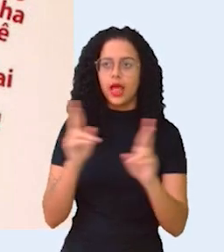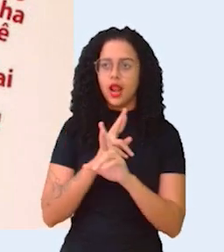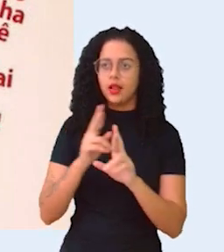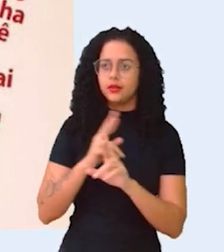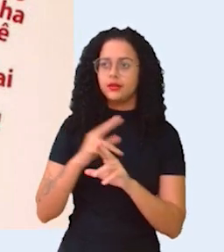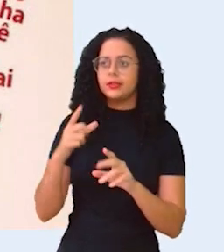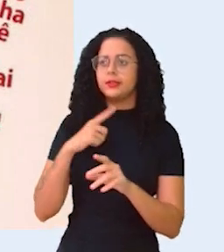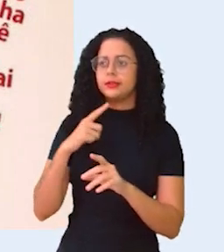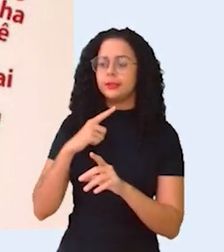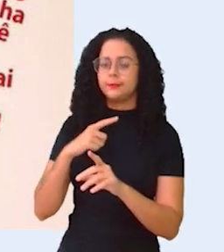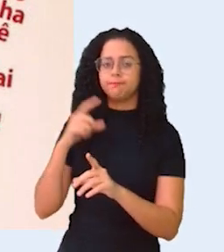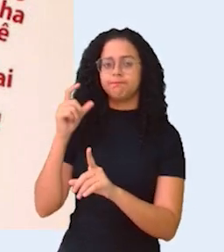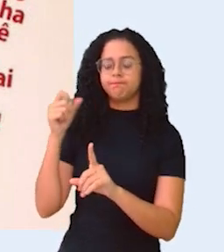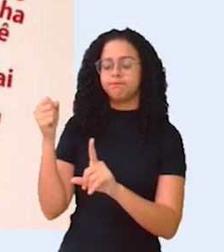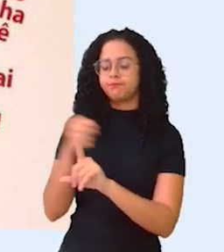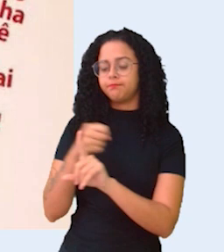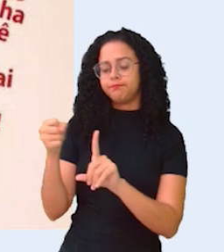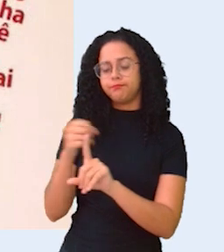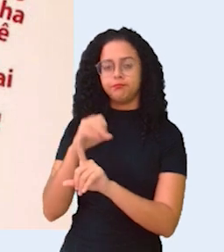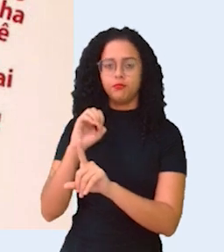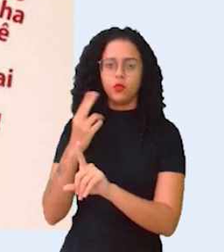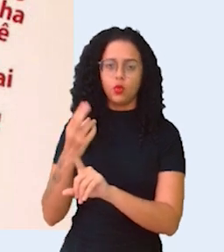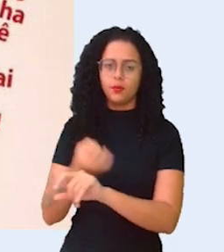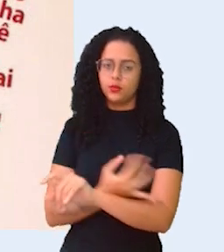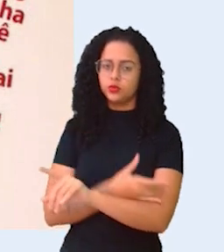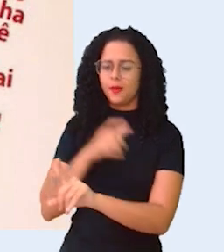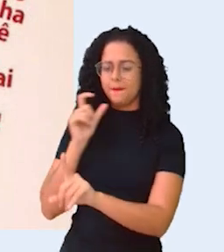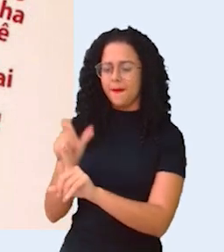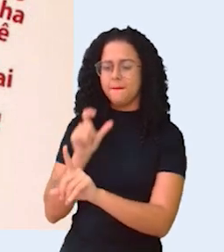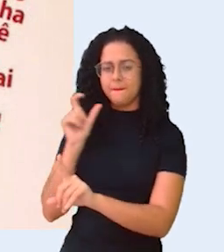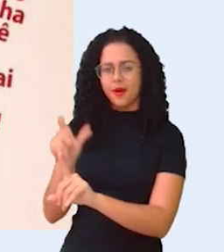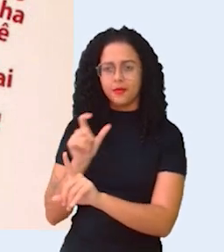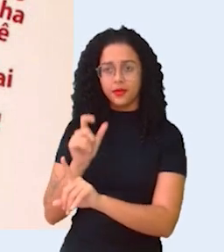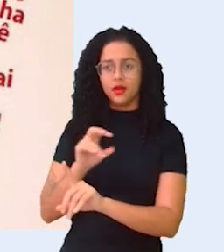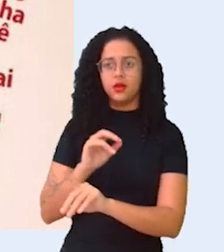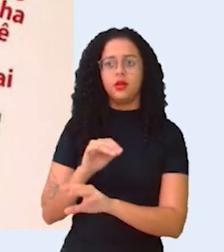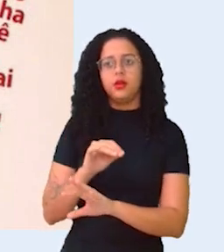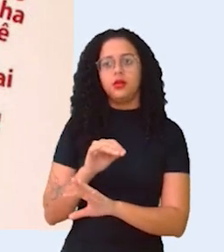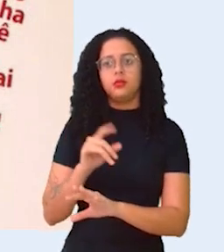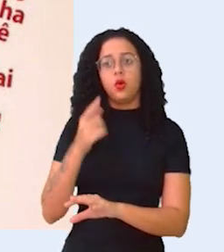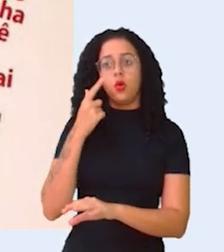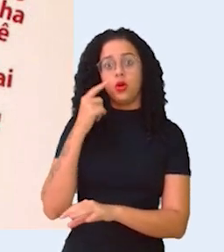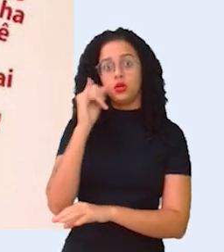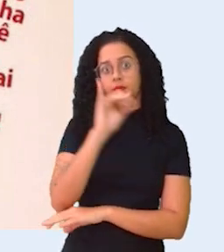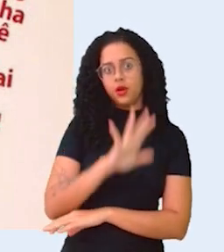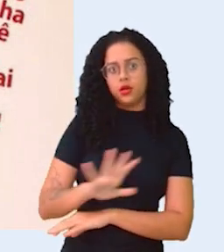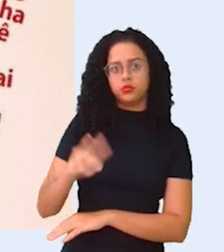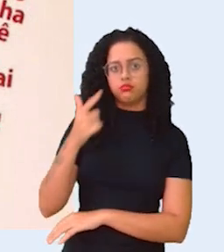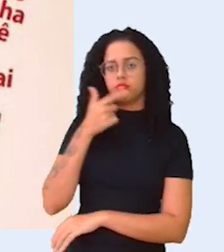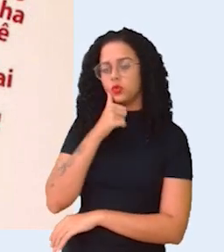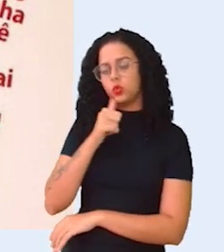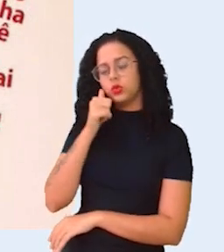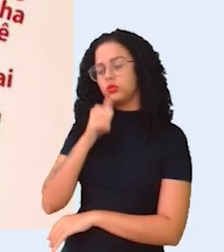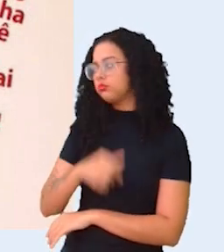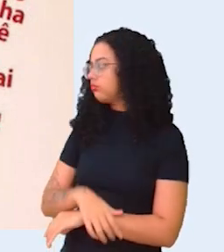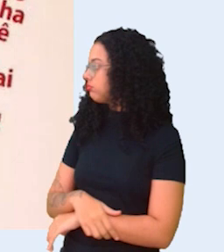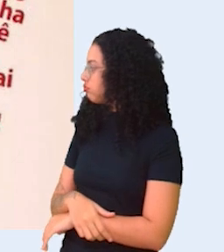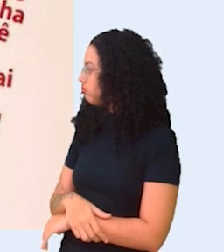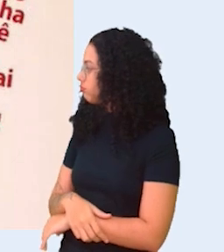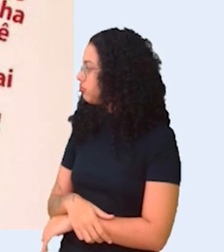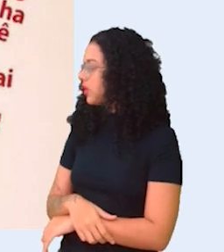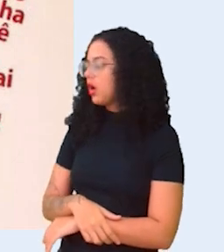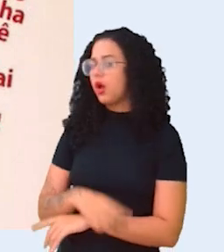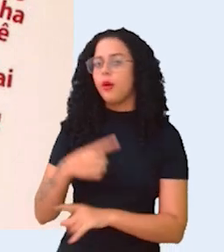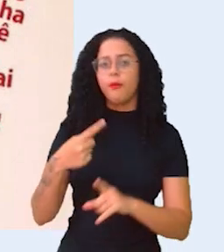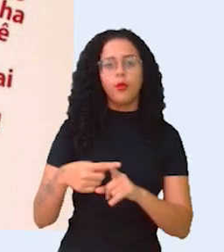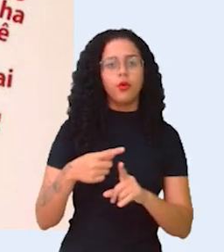abusos de ordem física e ou emocional. Não à toa está aí a imagem aí da moça. Por quê? Porque está